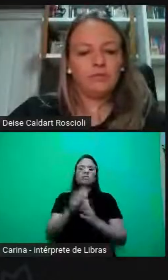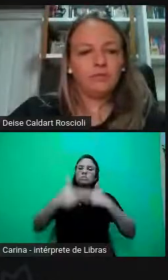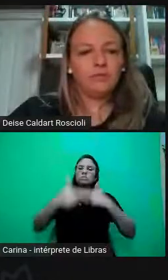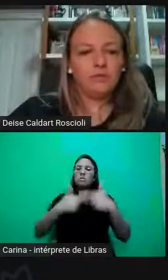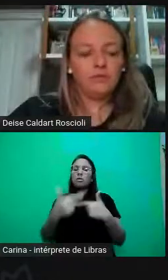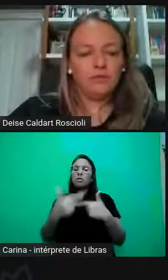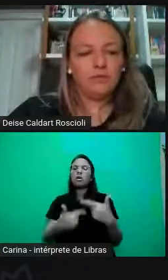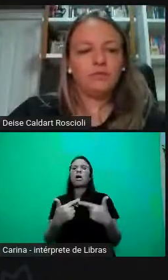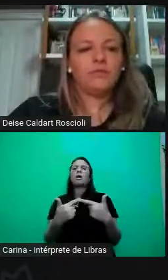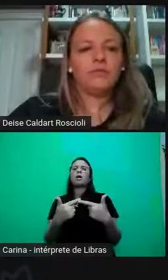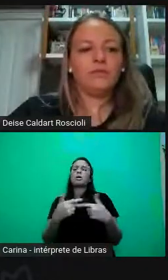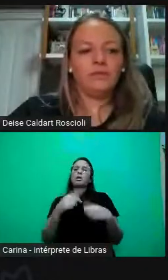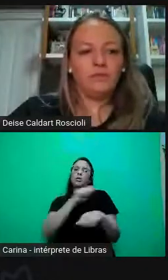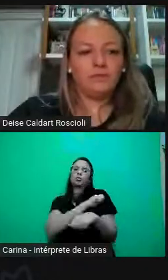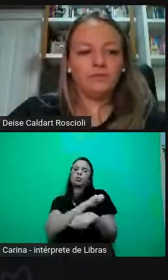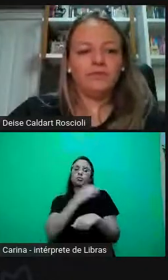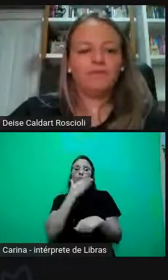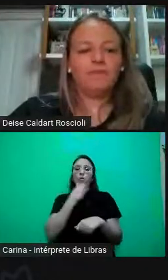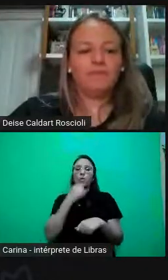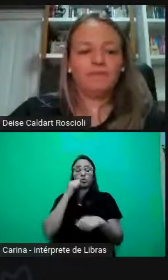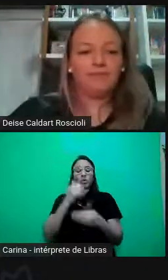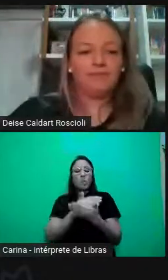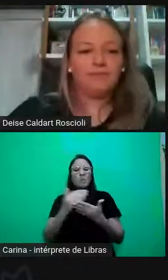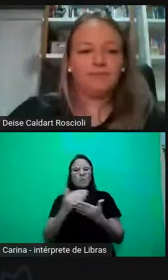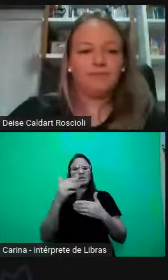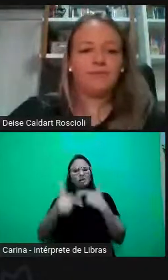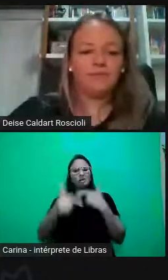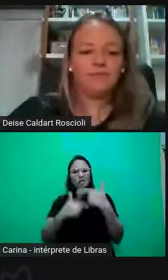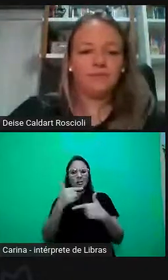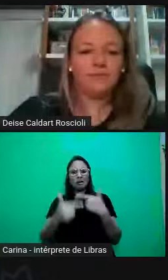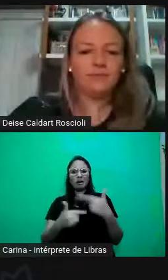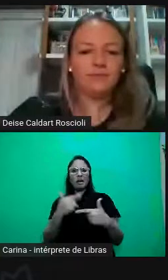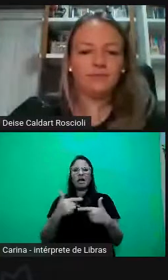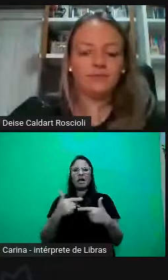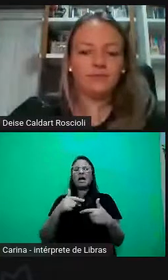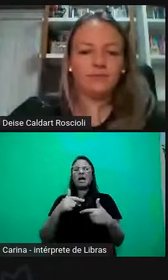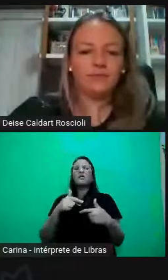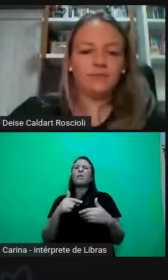eles ao ingressarem no mercado de trabalho, e não só isso, para suas convivências sociais,